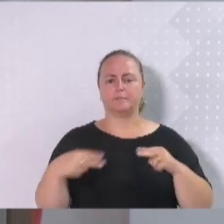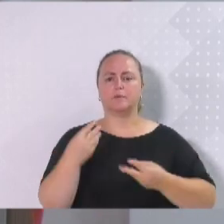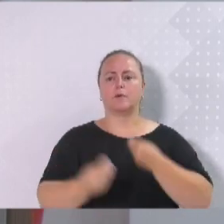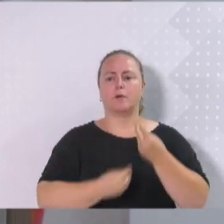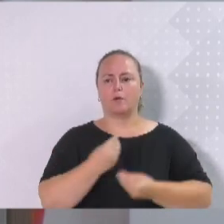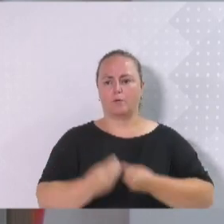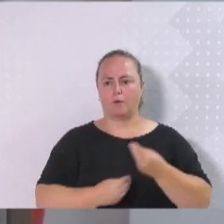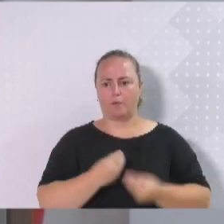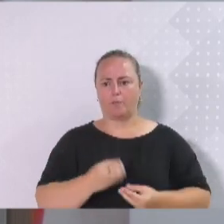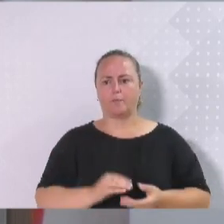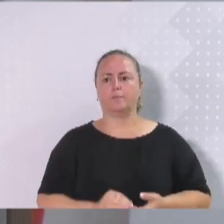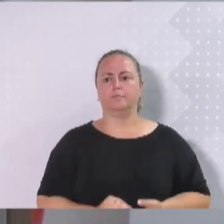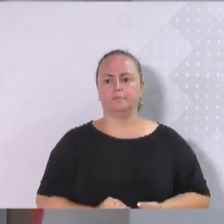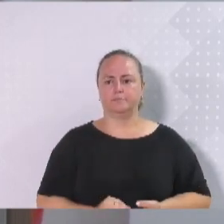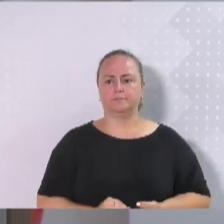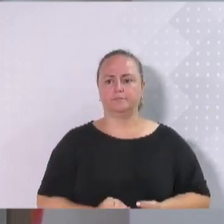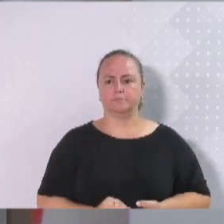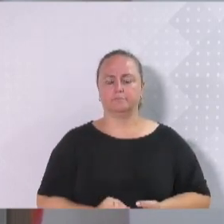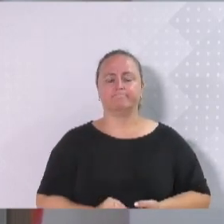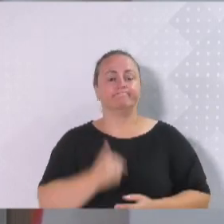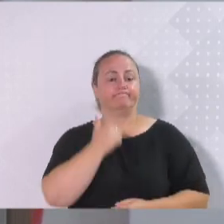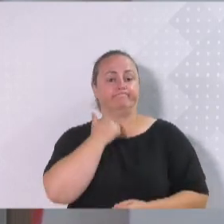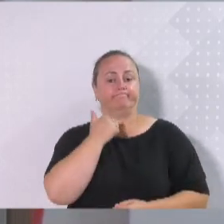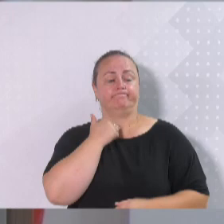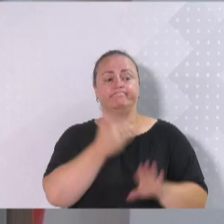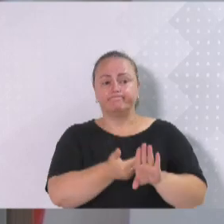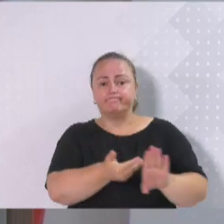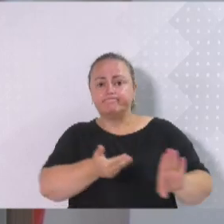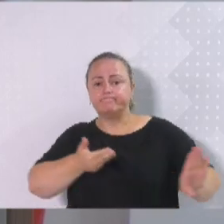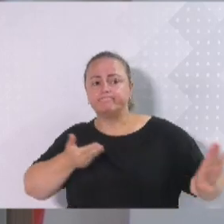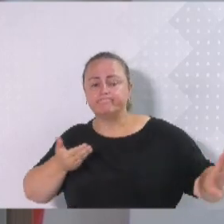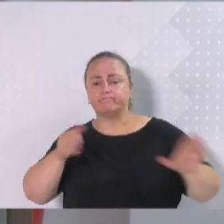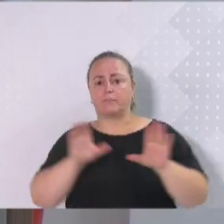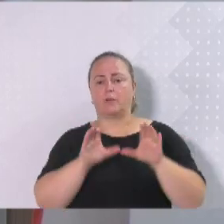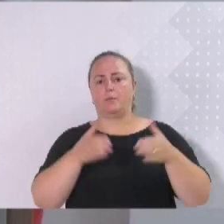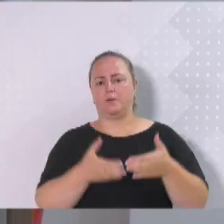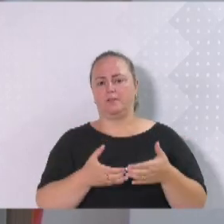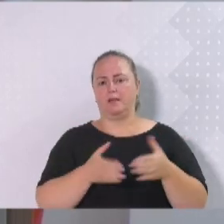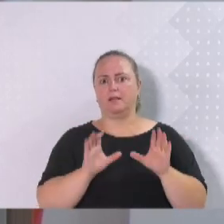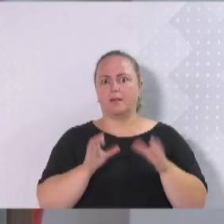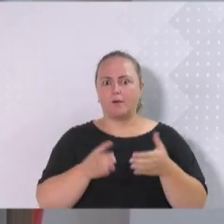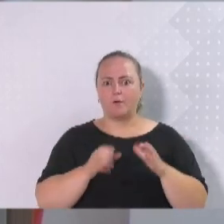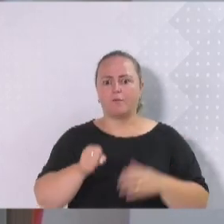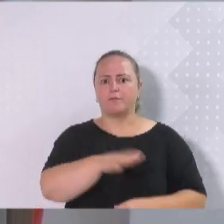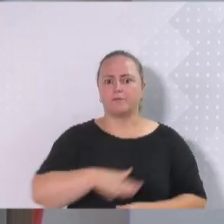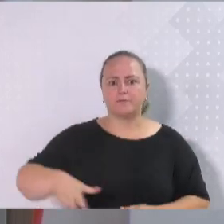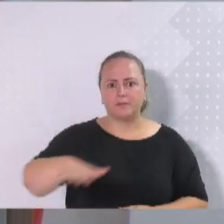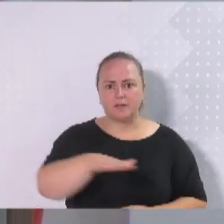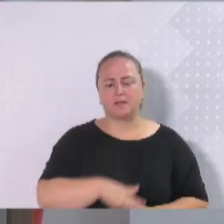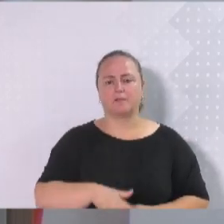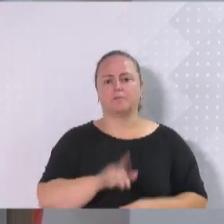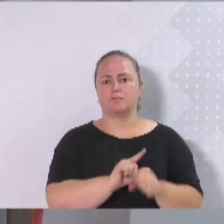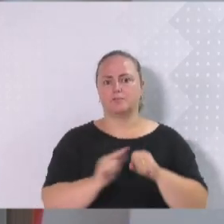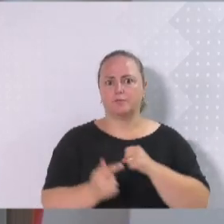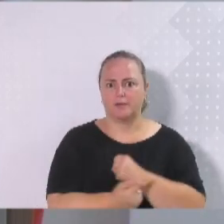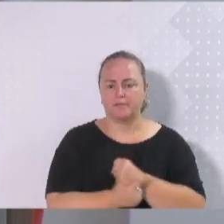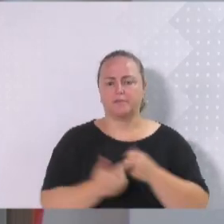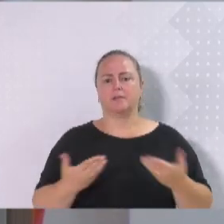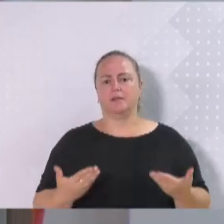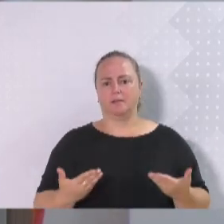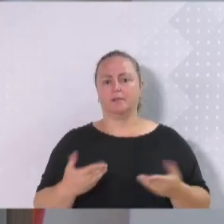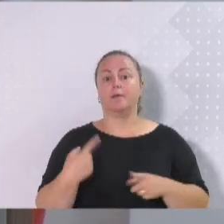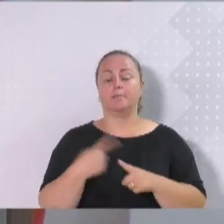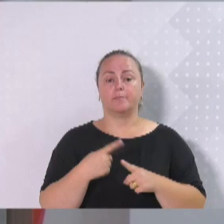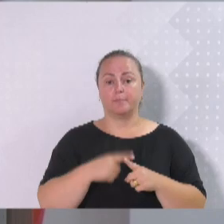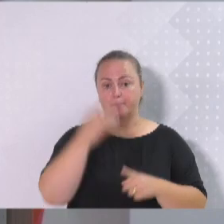marginalize ou afaste as comunidades do convívio social ou geograficamente, porque a ausência de habitação